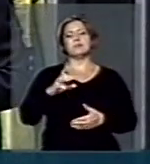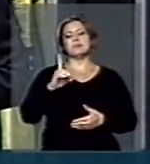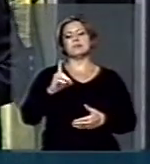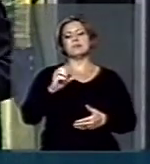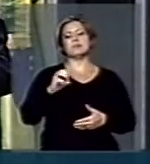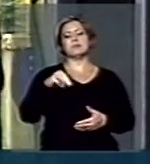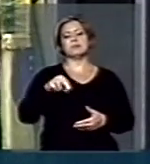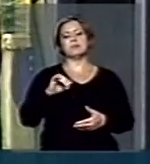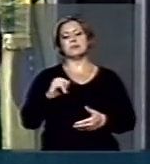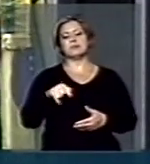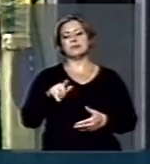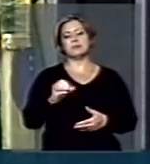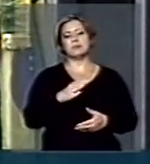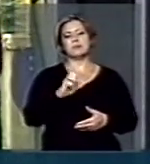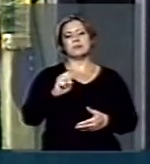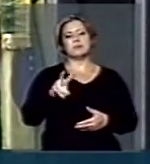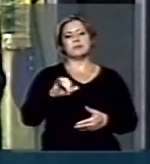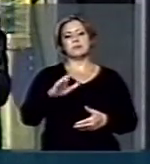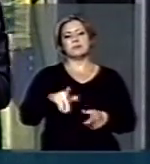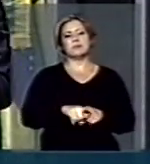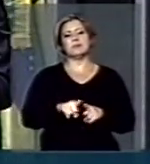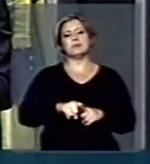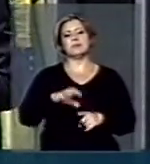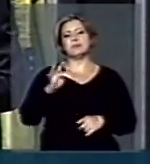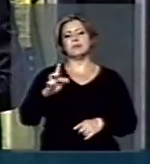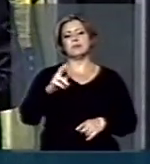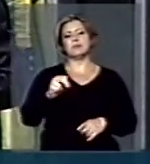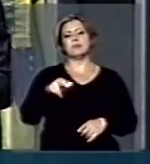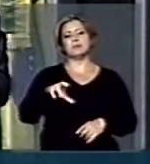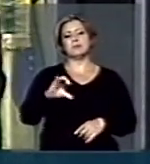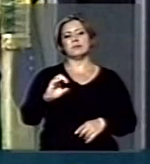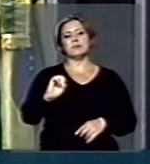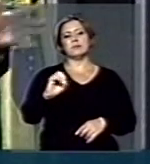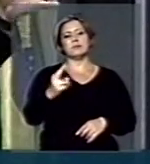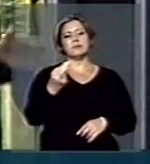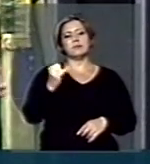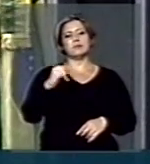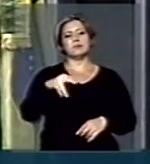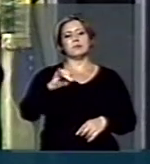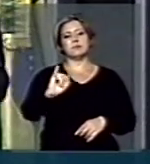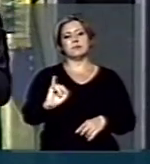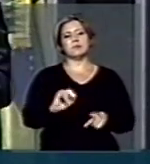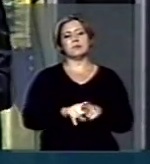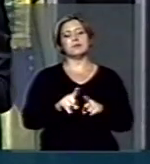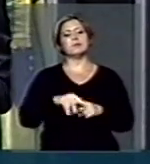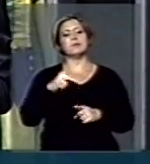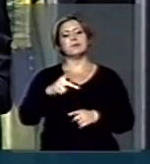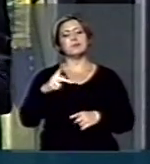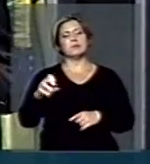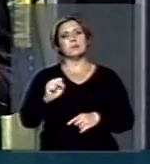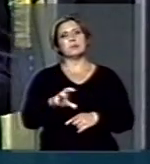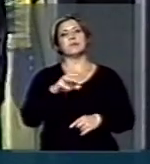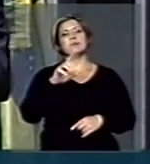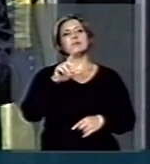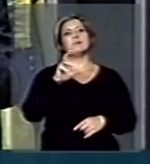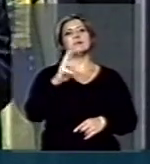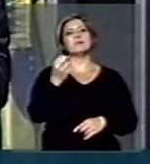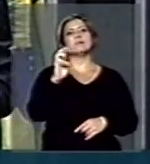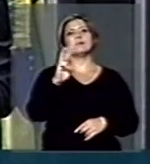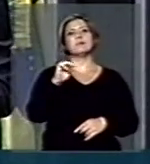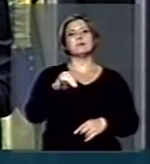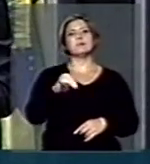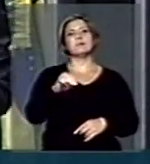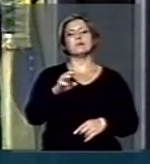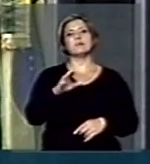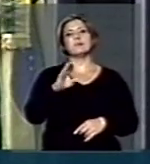Sávio, o líder Franciscini, do Solidariedade e o líder do PPS, Rubens Bueno. Todos nós